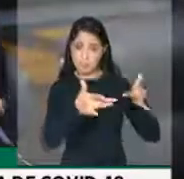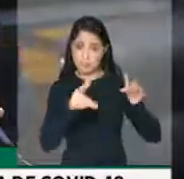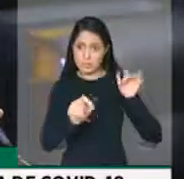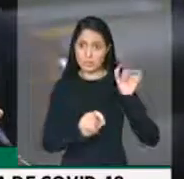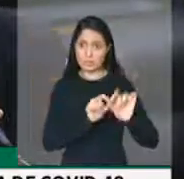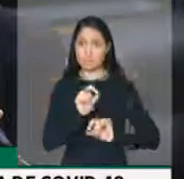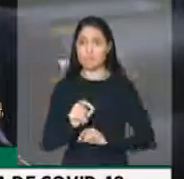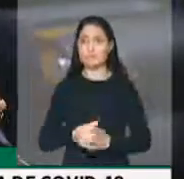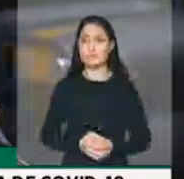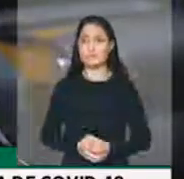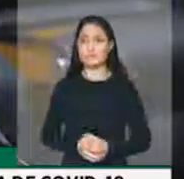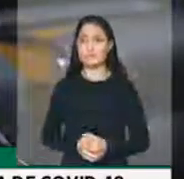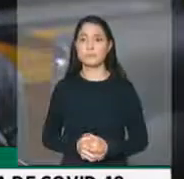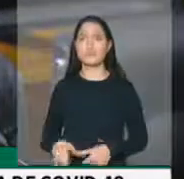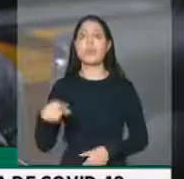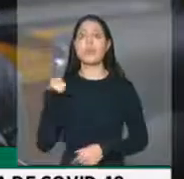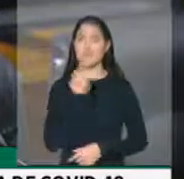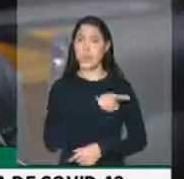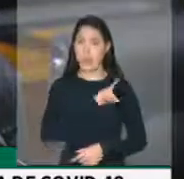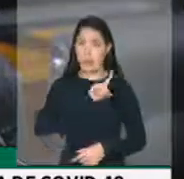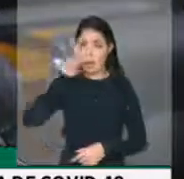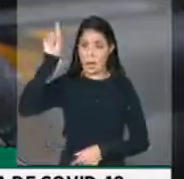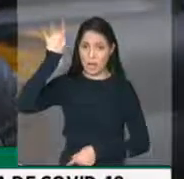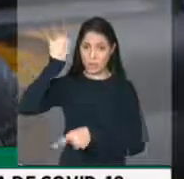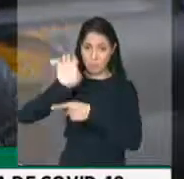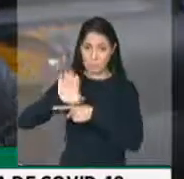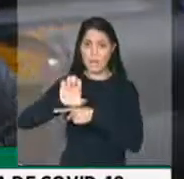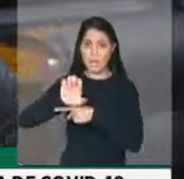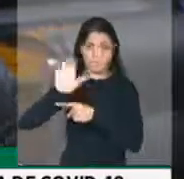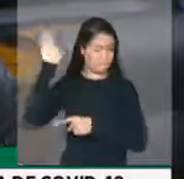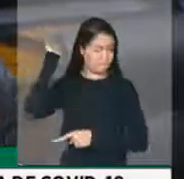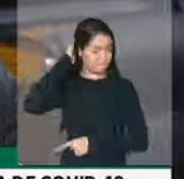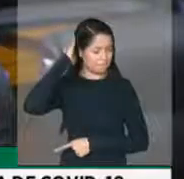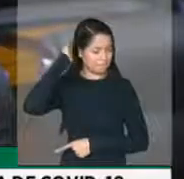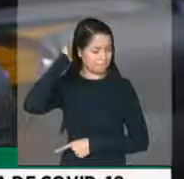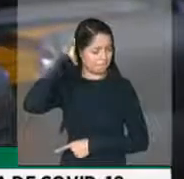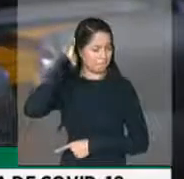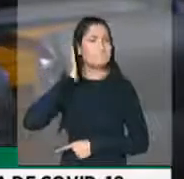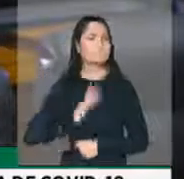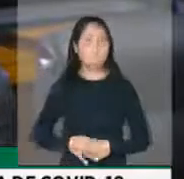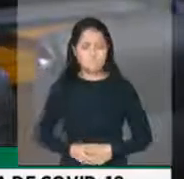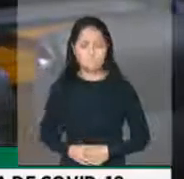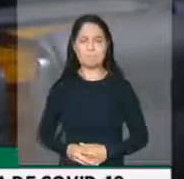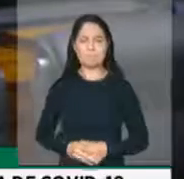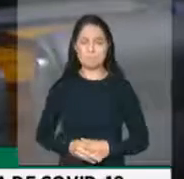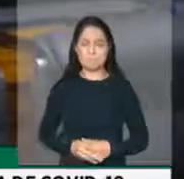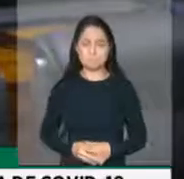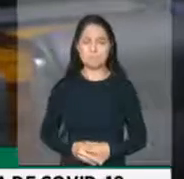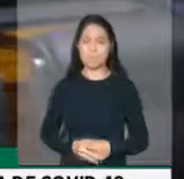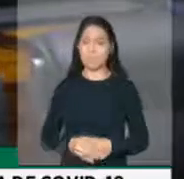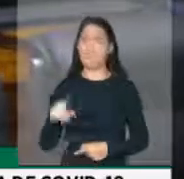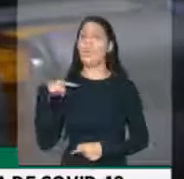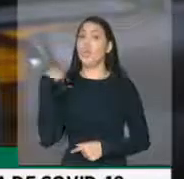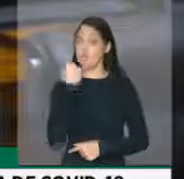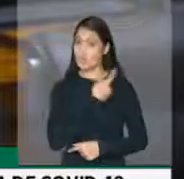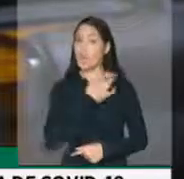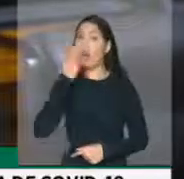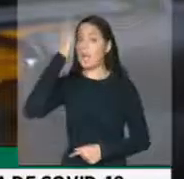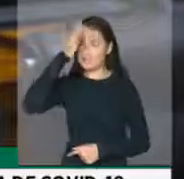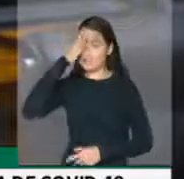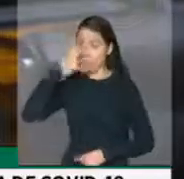registro em relação ao nosso estado do Pará. Nós acreditamos na força da imprensa, do